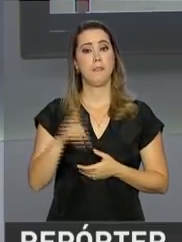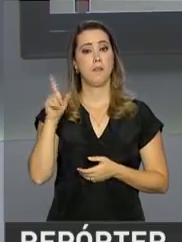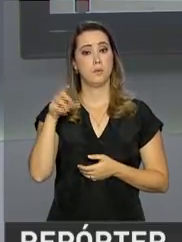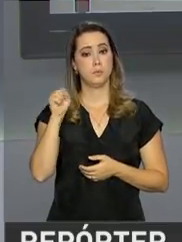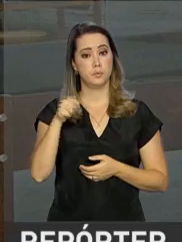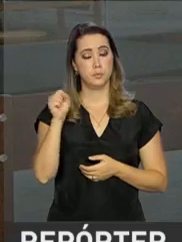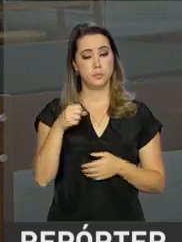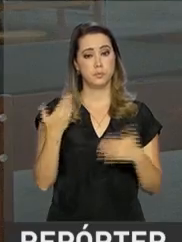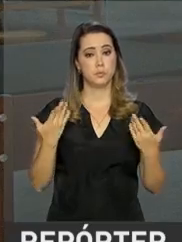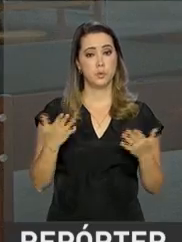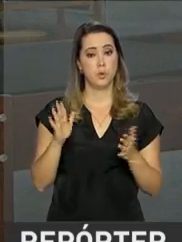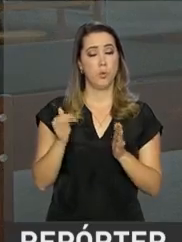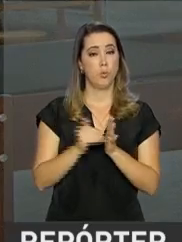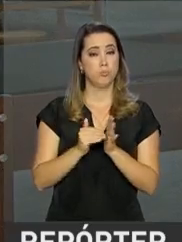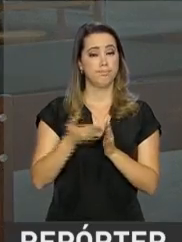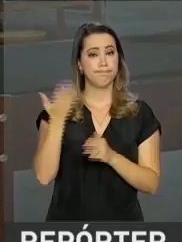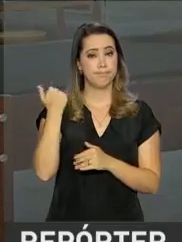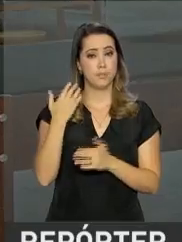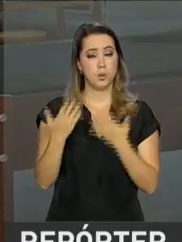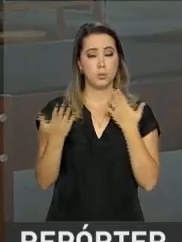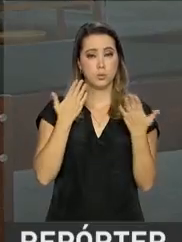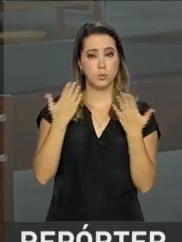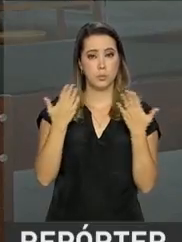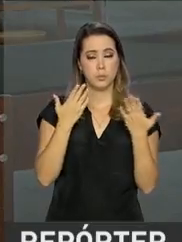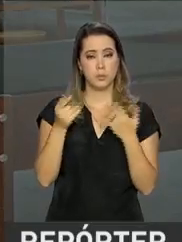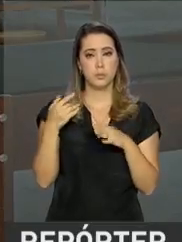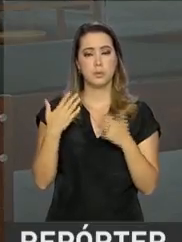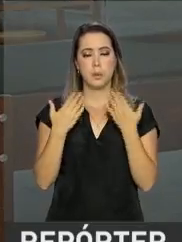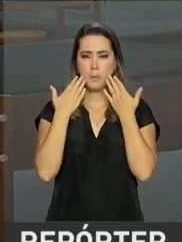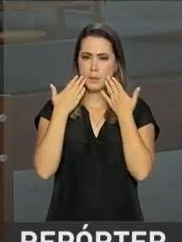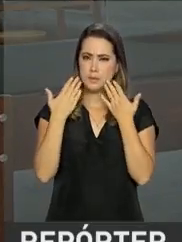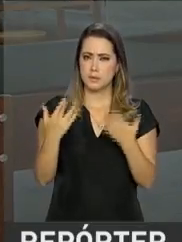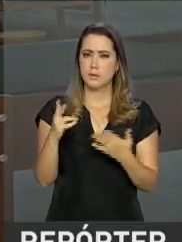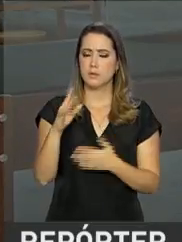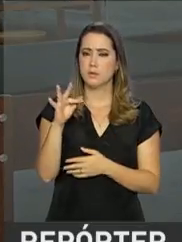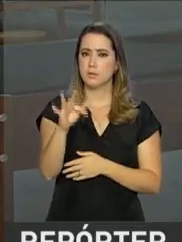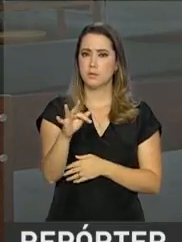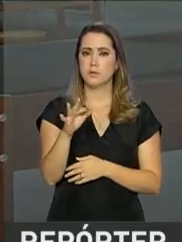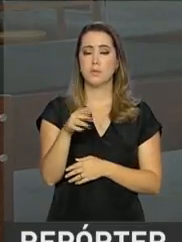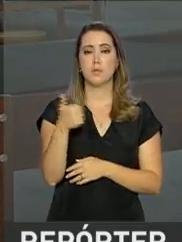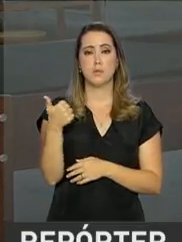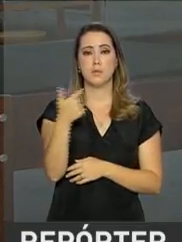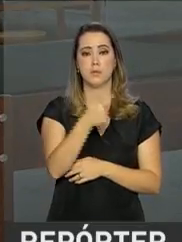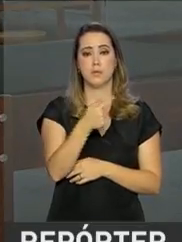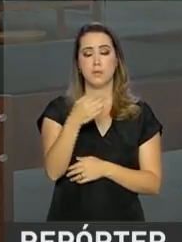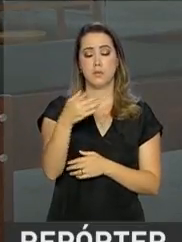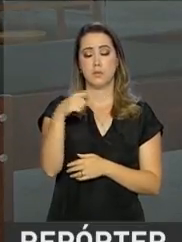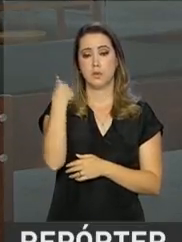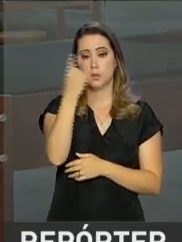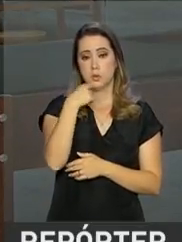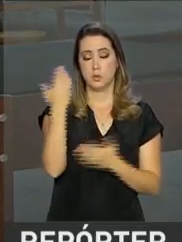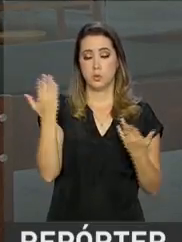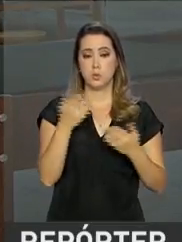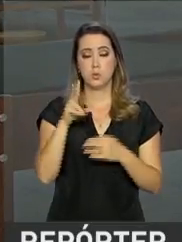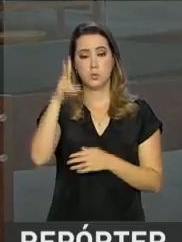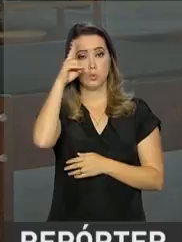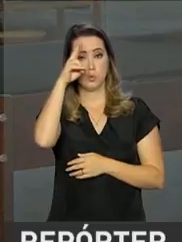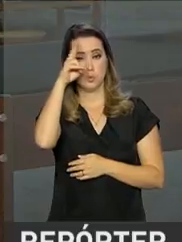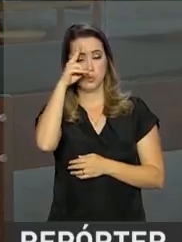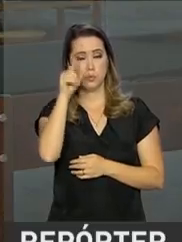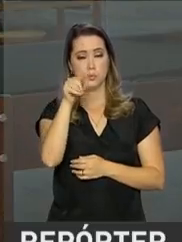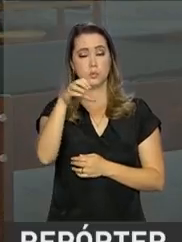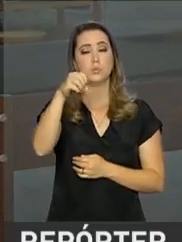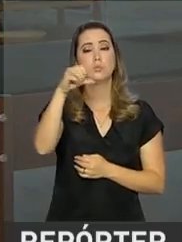mesmo, Jaime. O último balanço foi apresentado pela Receita Federal às 17 horas desta segunda-feira, dia